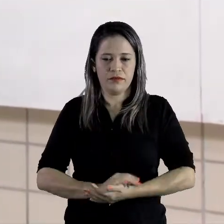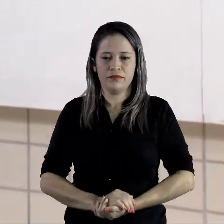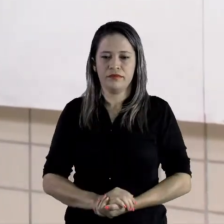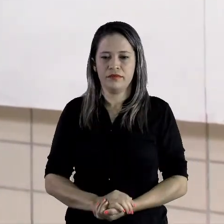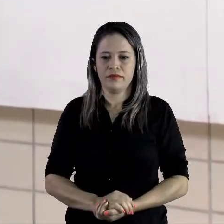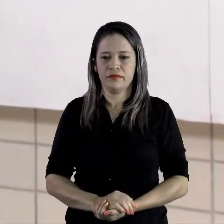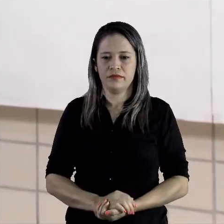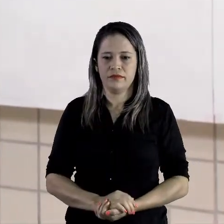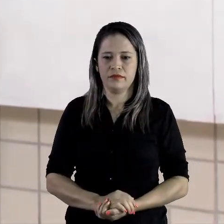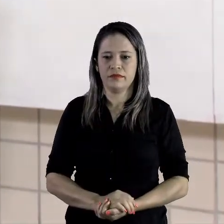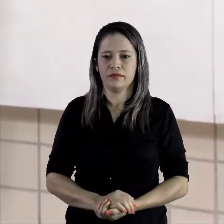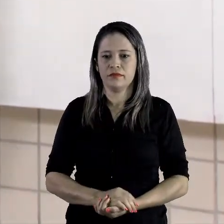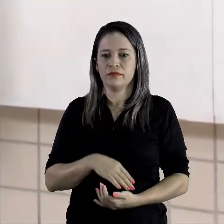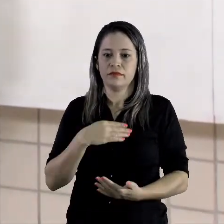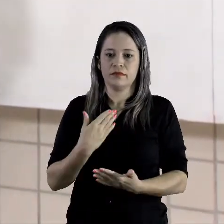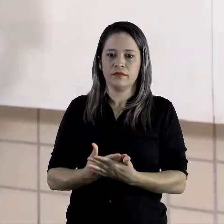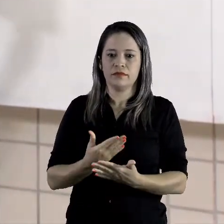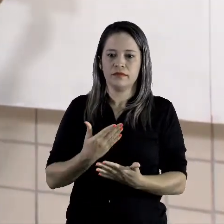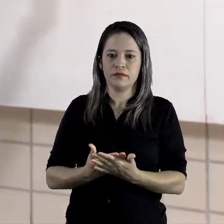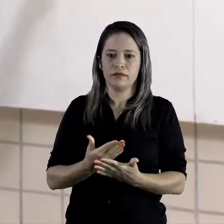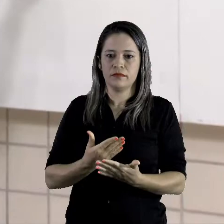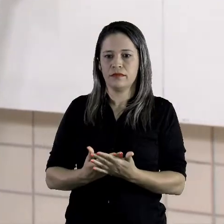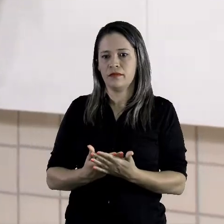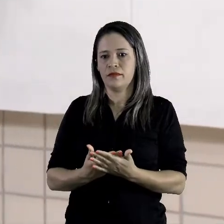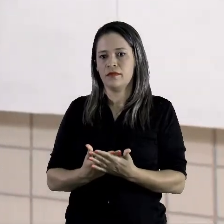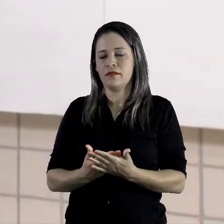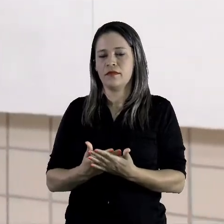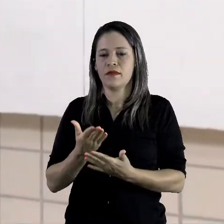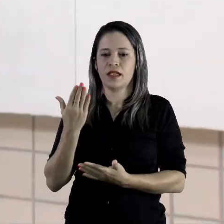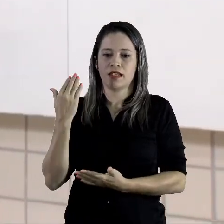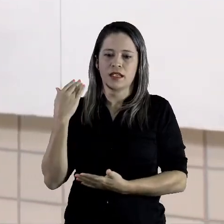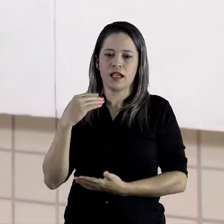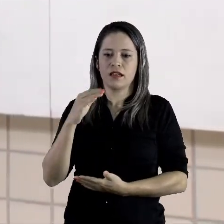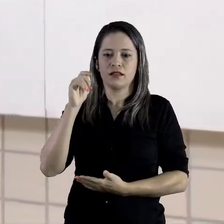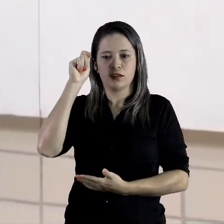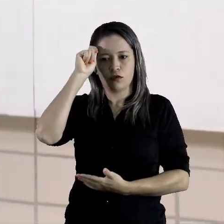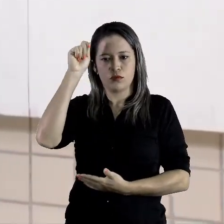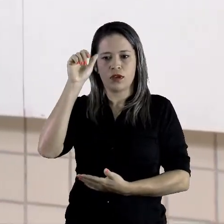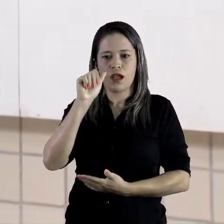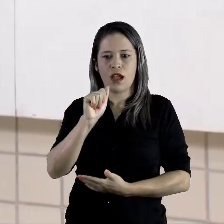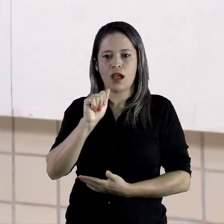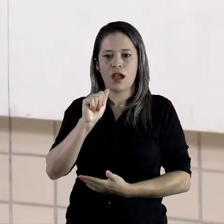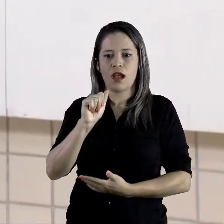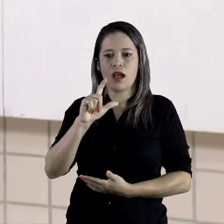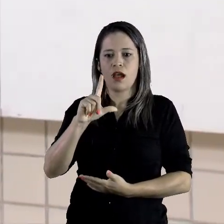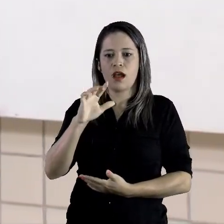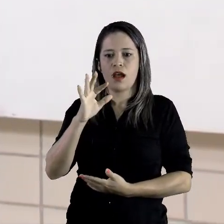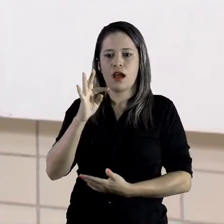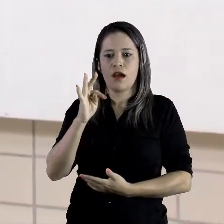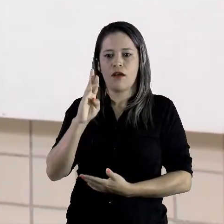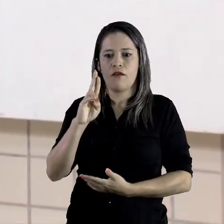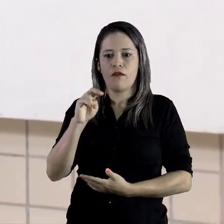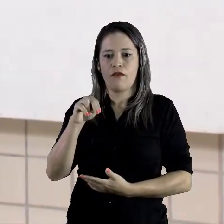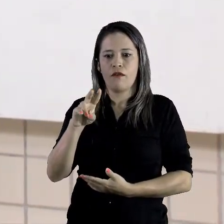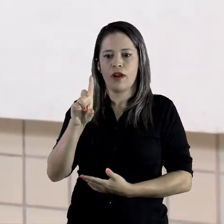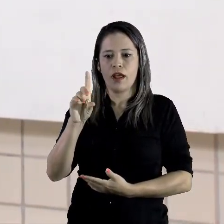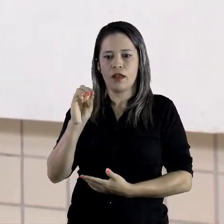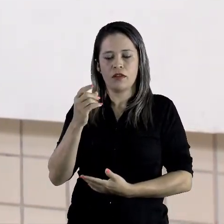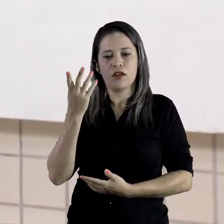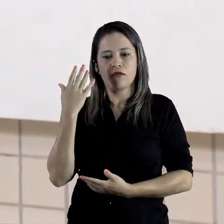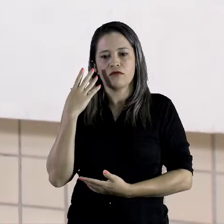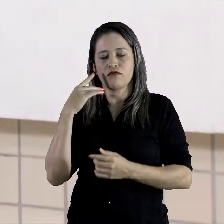Na aula do Alfredo Volpe, nós trabalhamos as fachadas